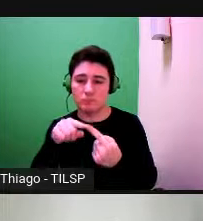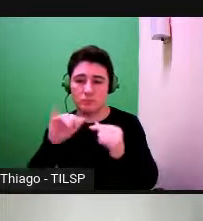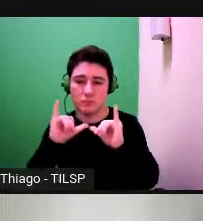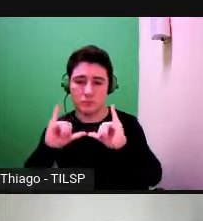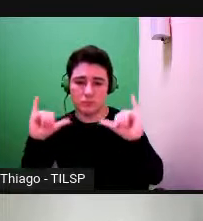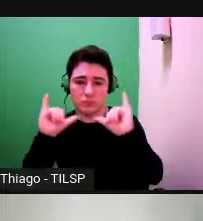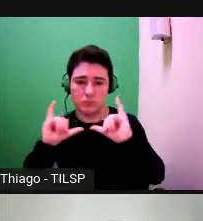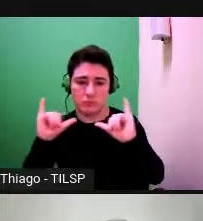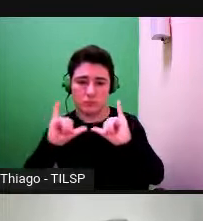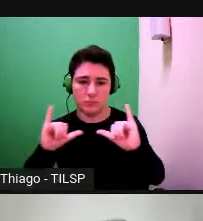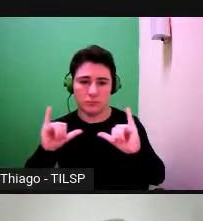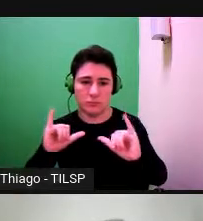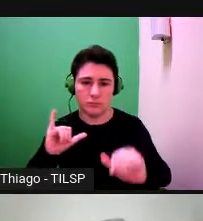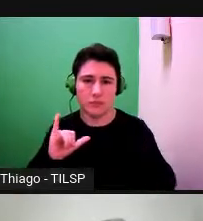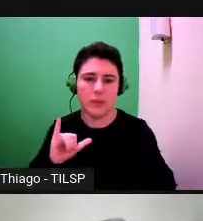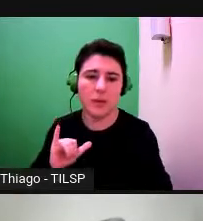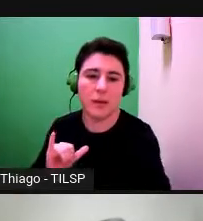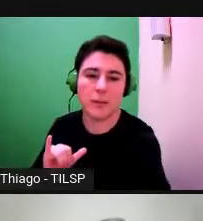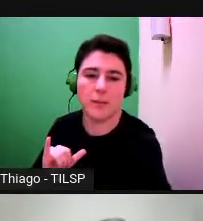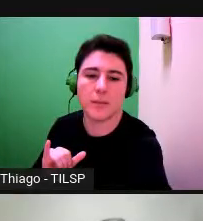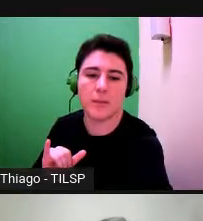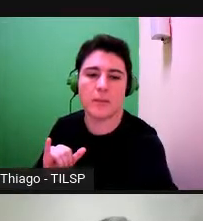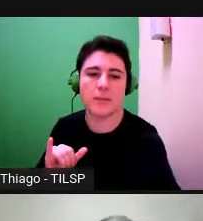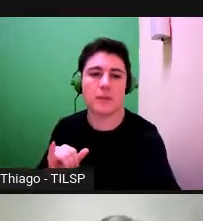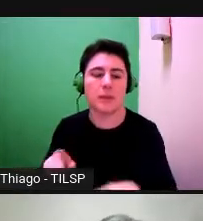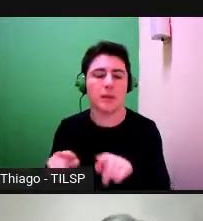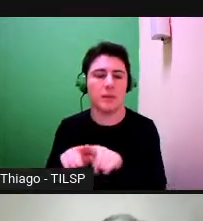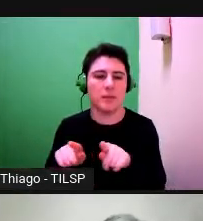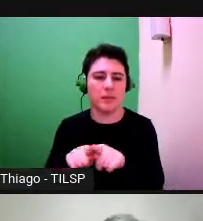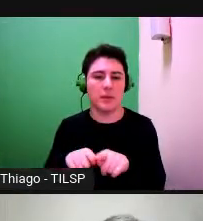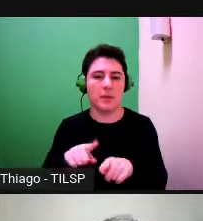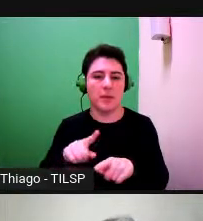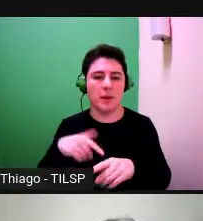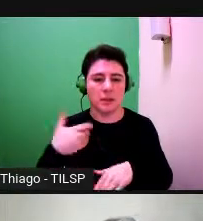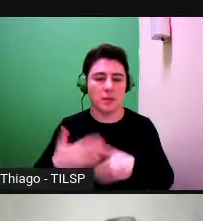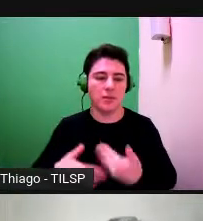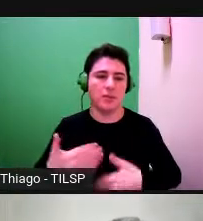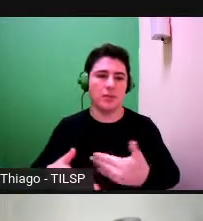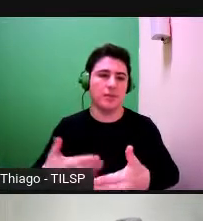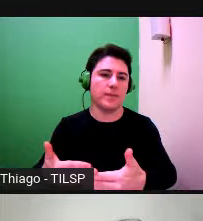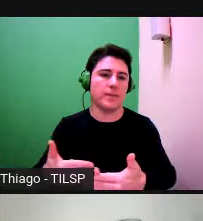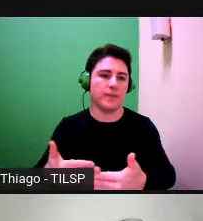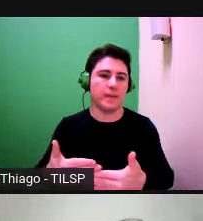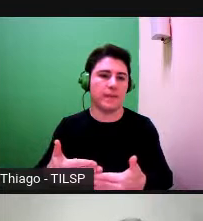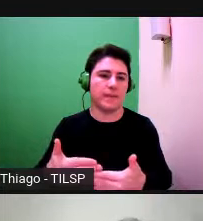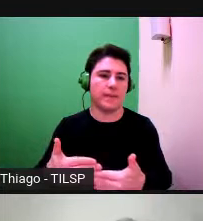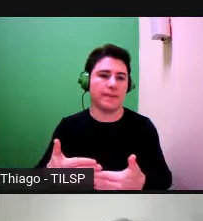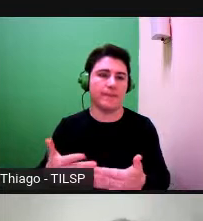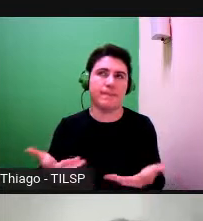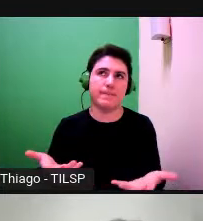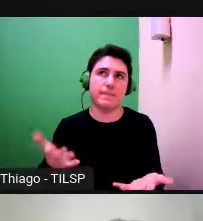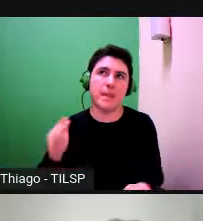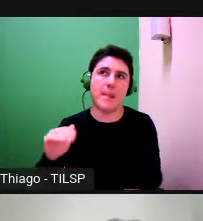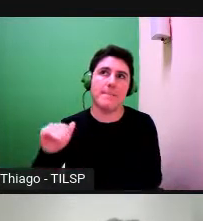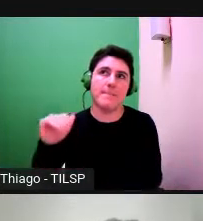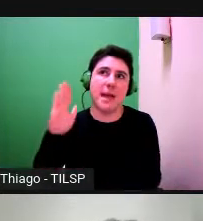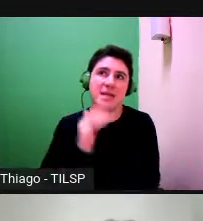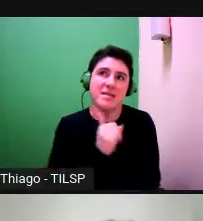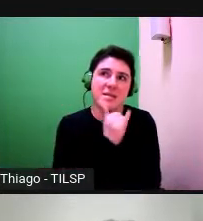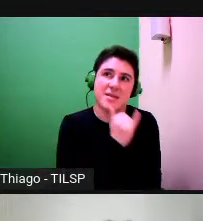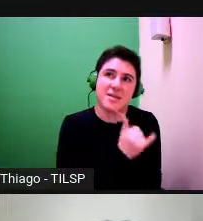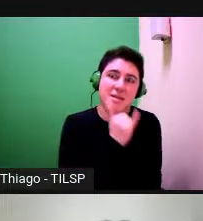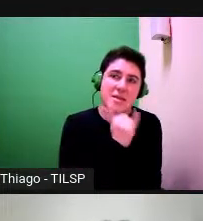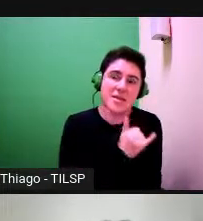entendida em cada caso e é desenvolvida em termos mais narrativos